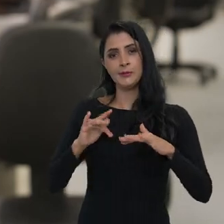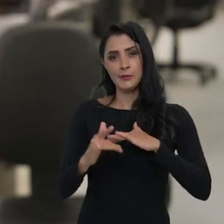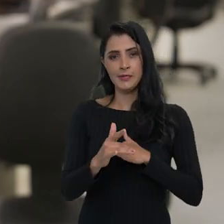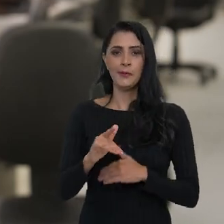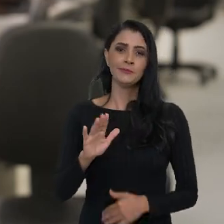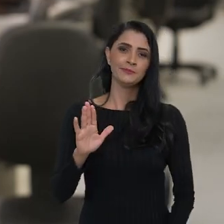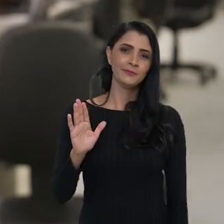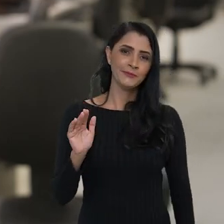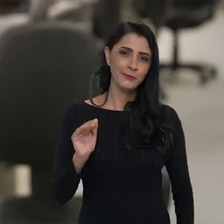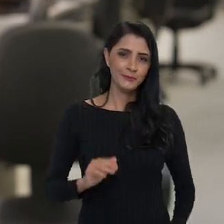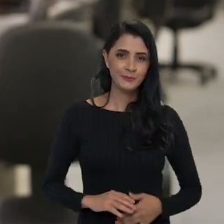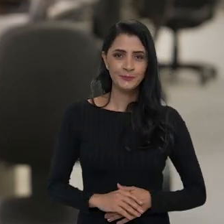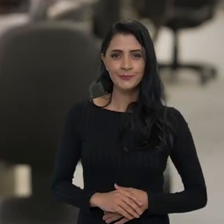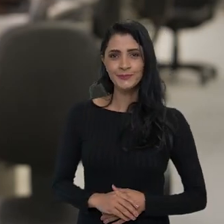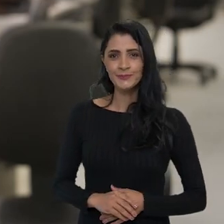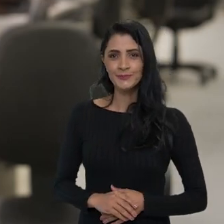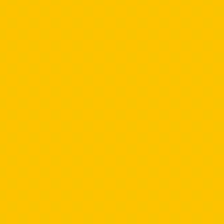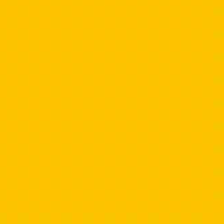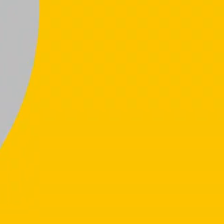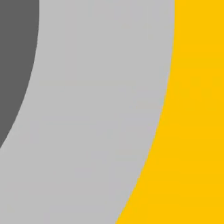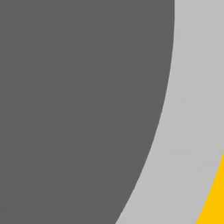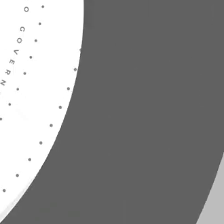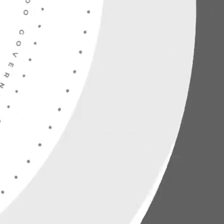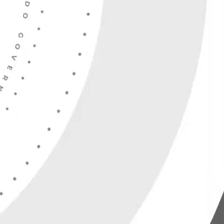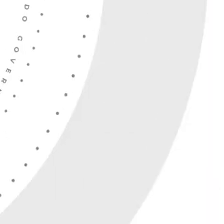sigam com a gente nas redes sociais. Tchau!